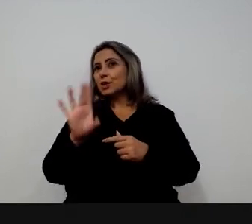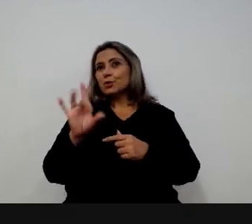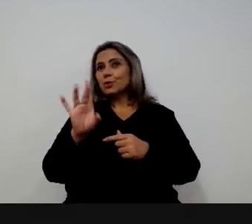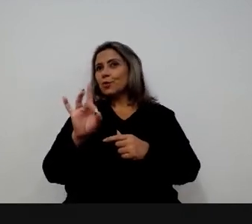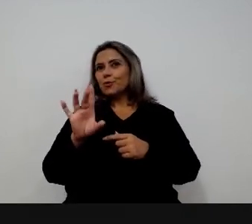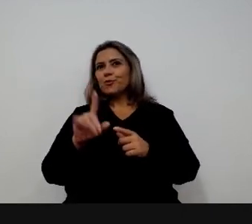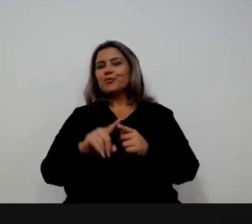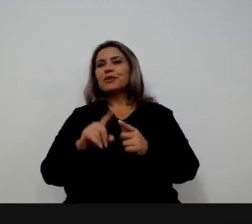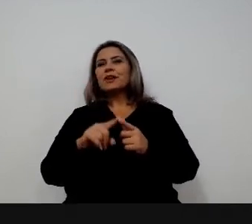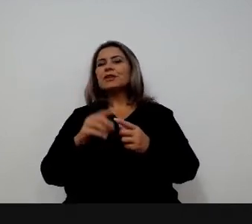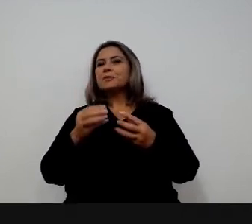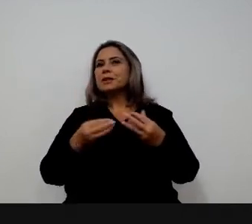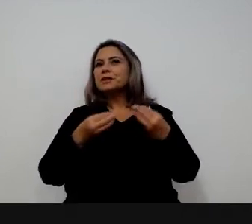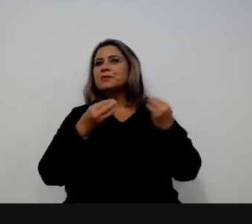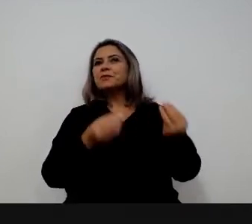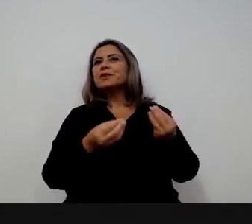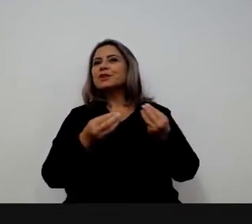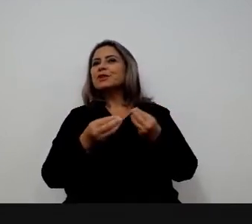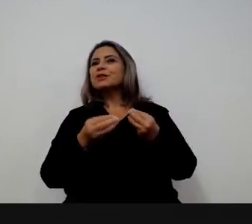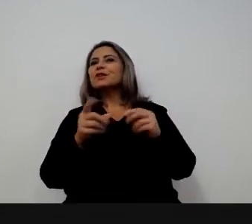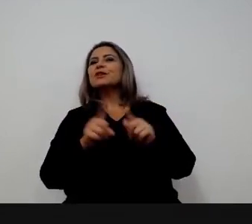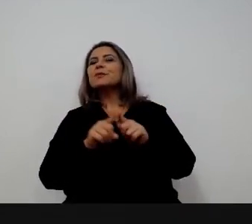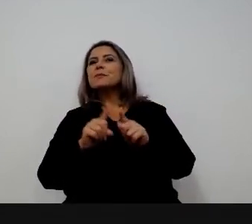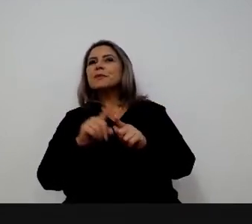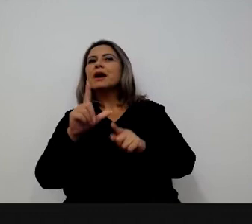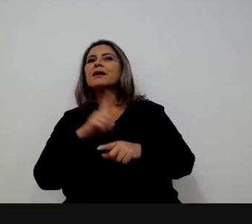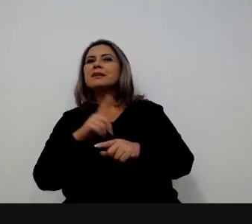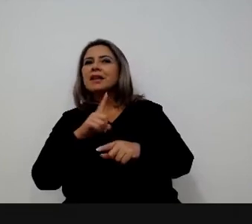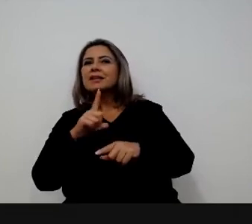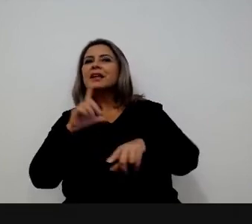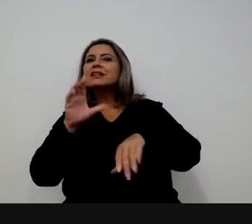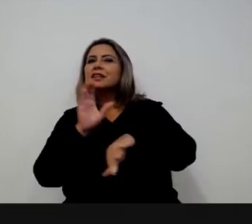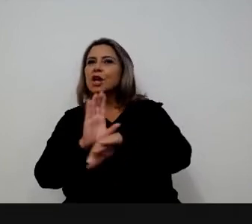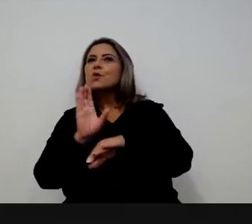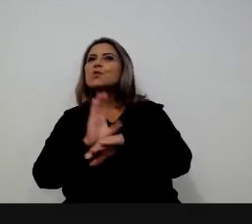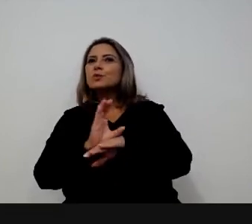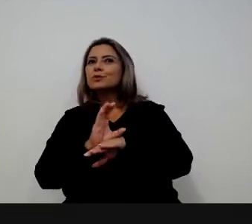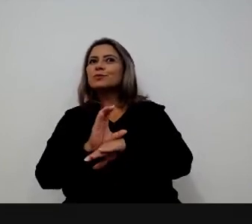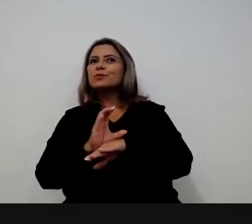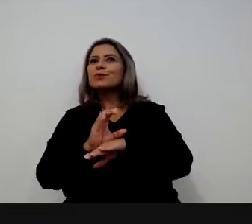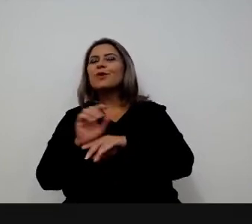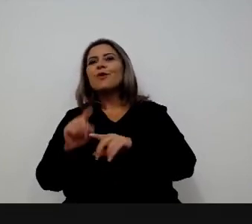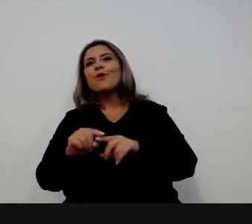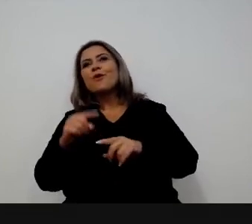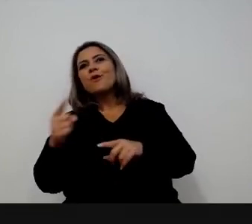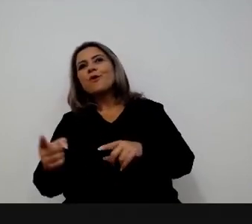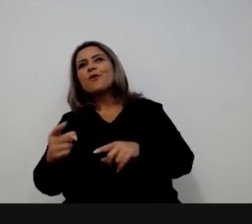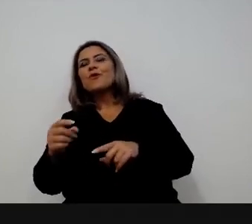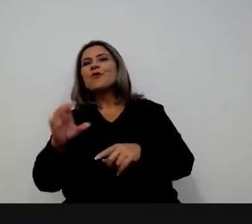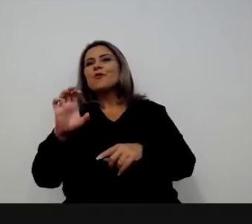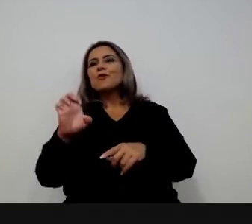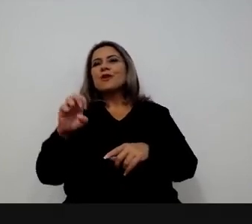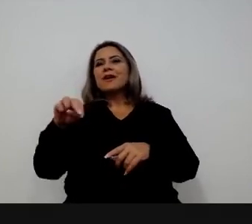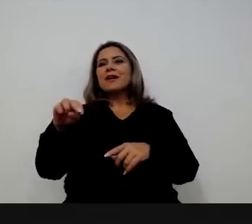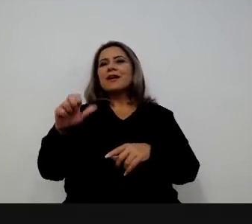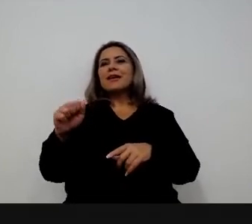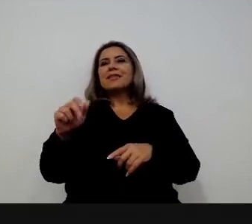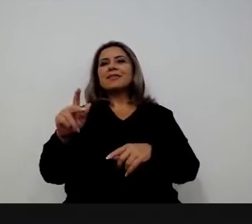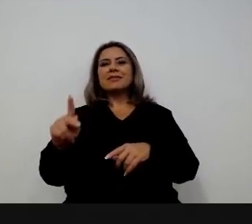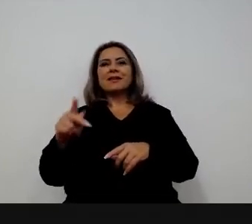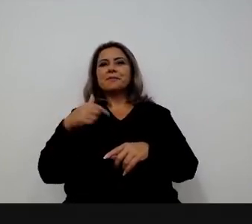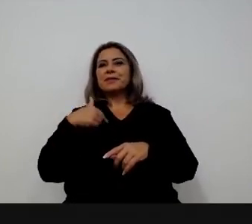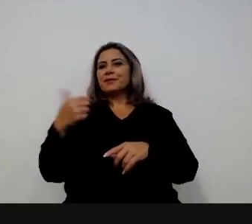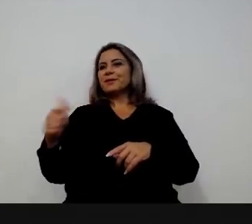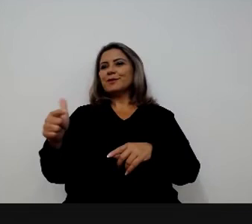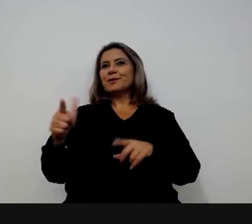apenas aquilo que a ENAP já pode ofertar e fala órgão, só a gente já tem um curso para isso ou aquilo que a ENAP não oferta mas que pode